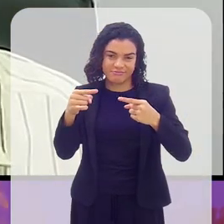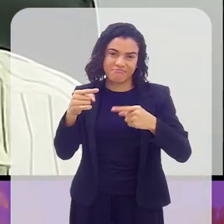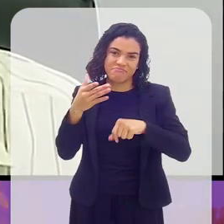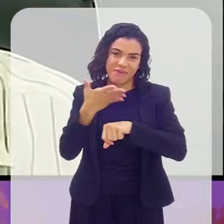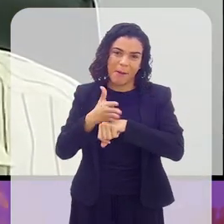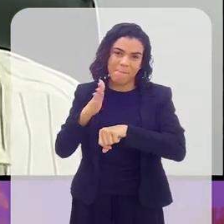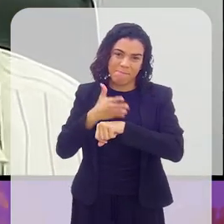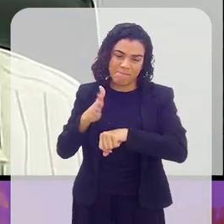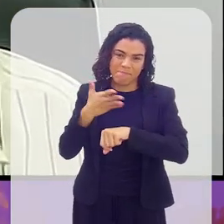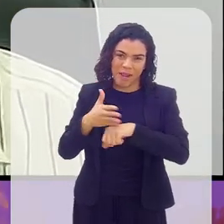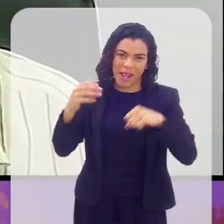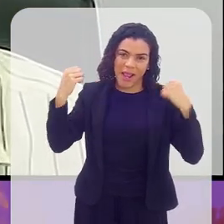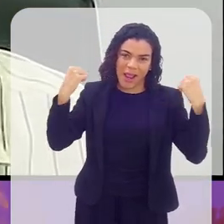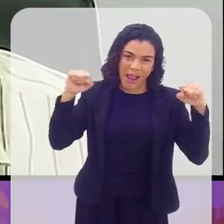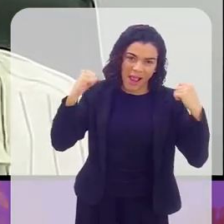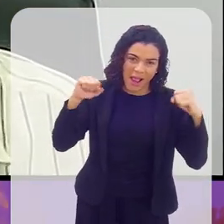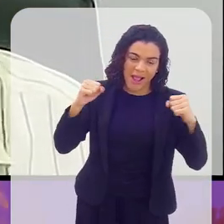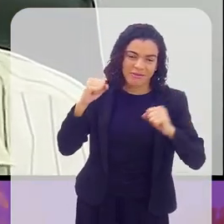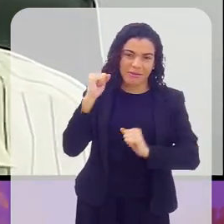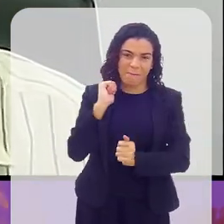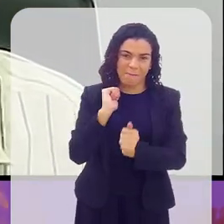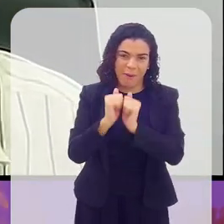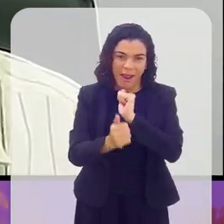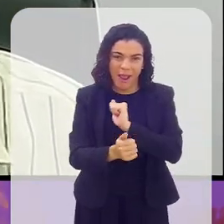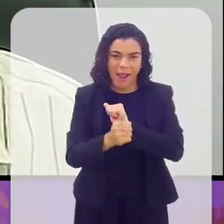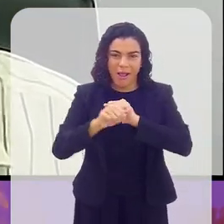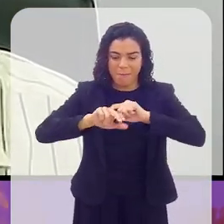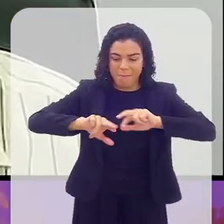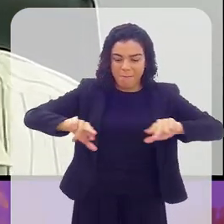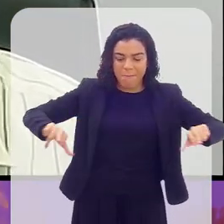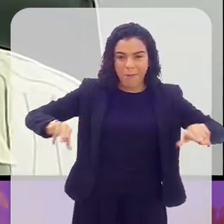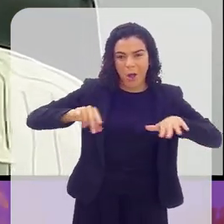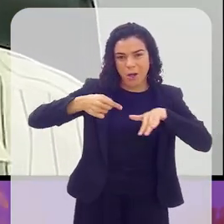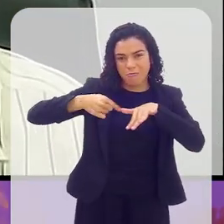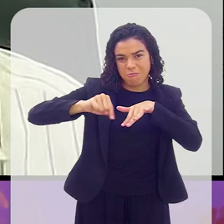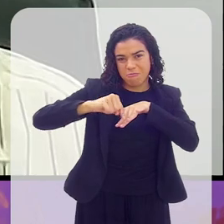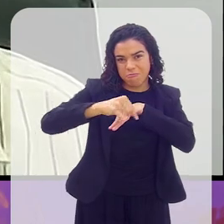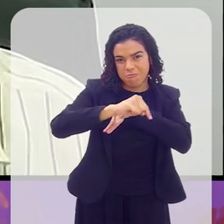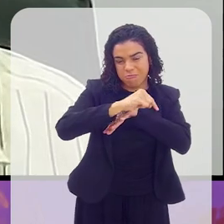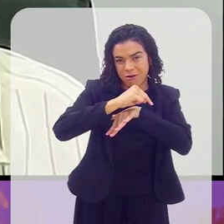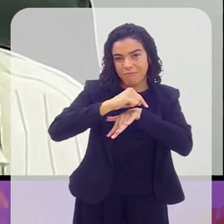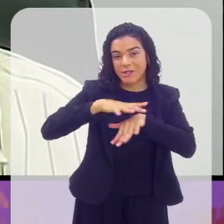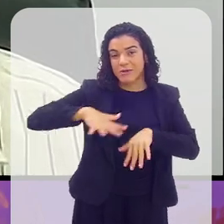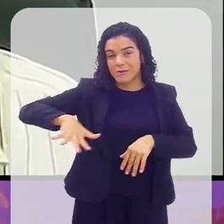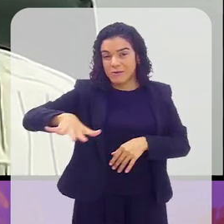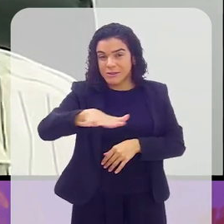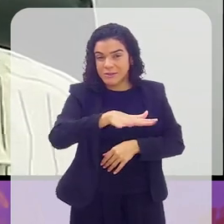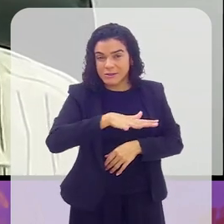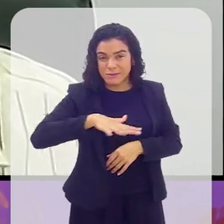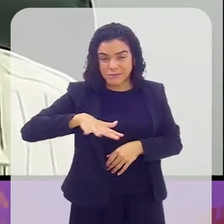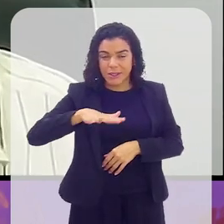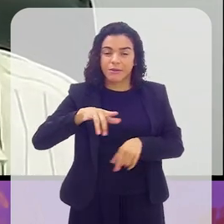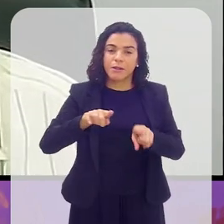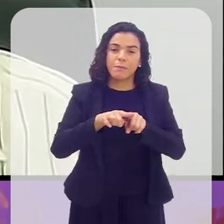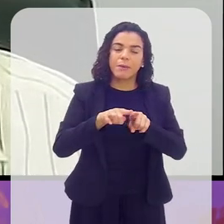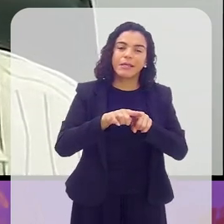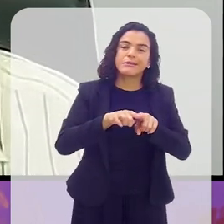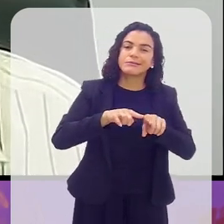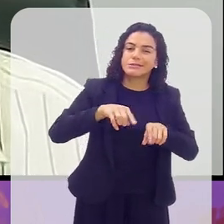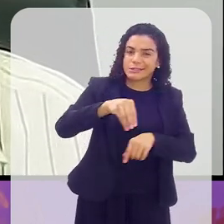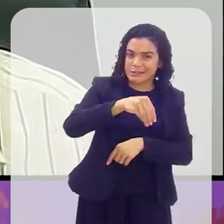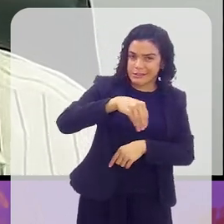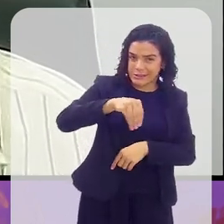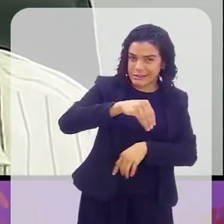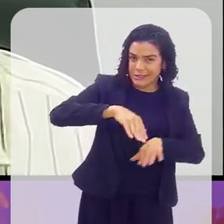para isso, uma quadra poliespontiva e também espaços em